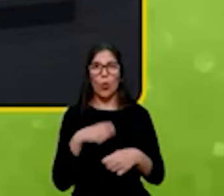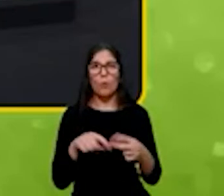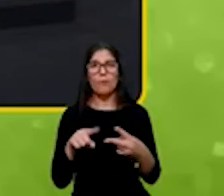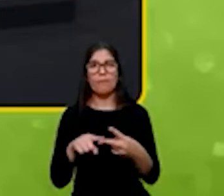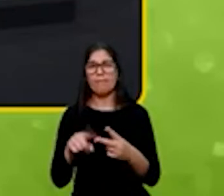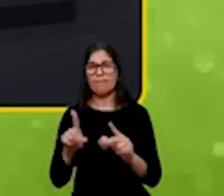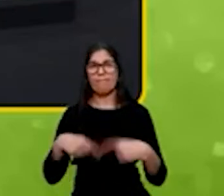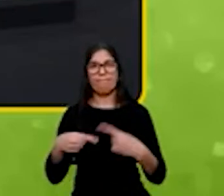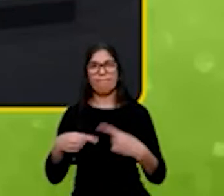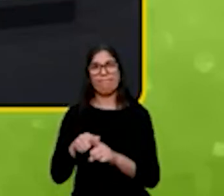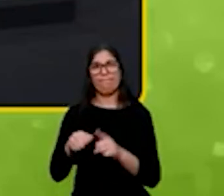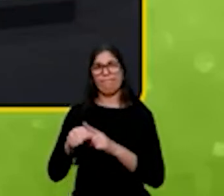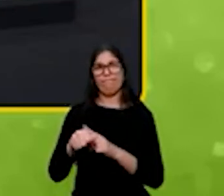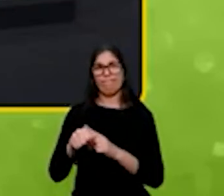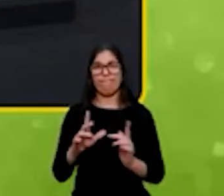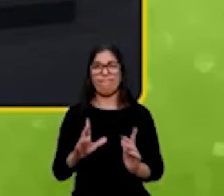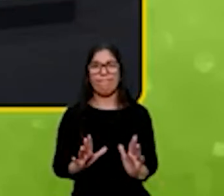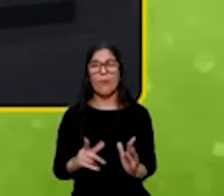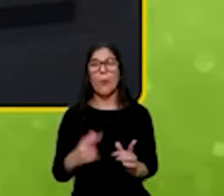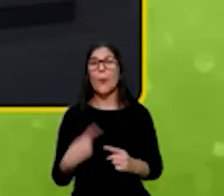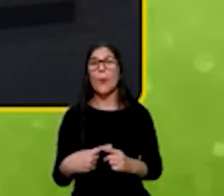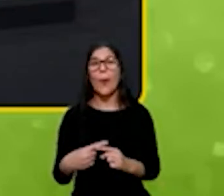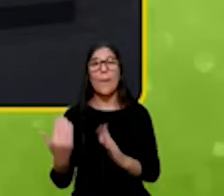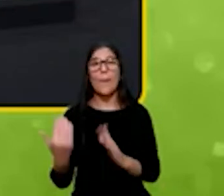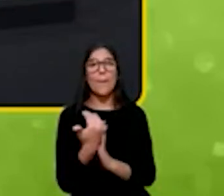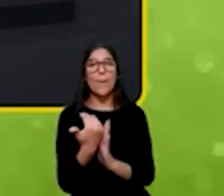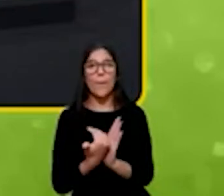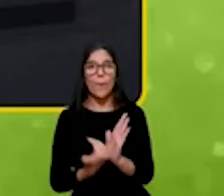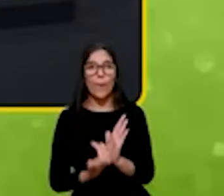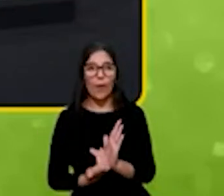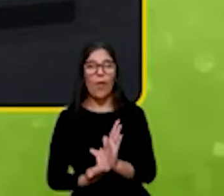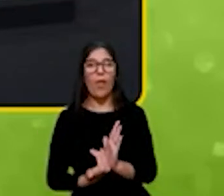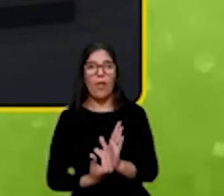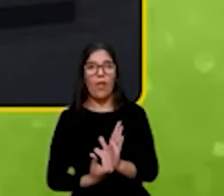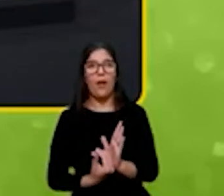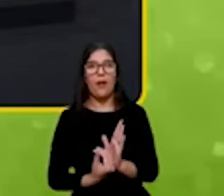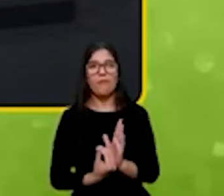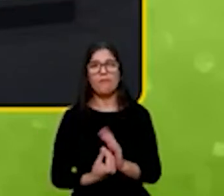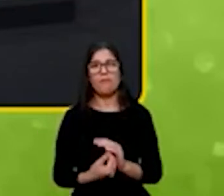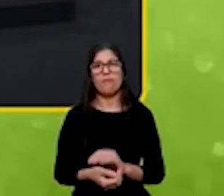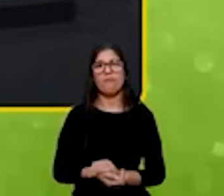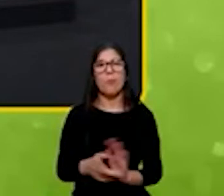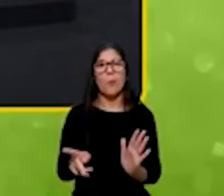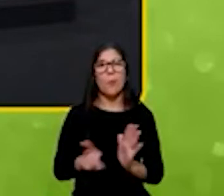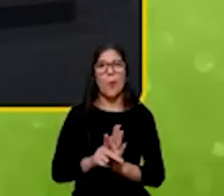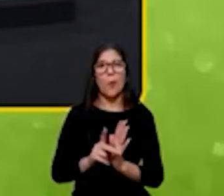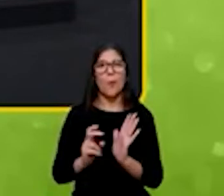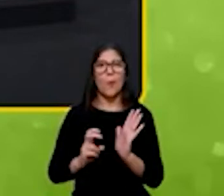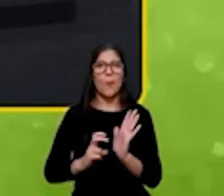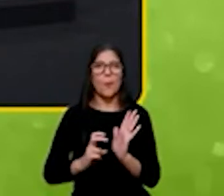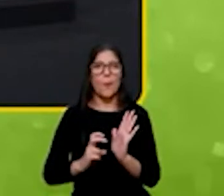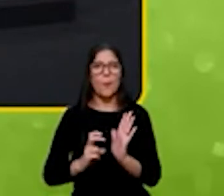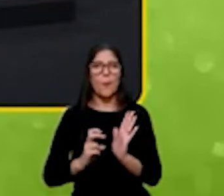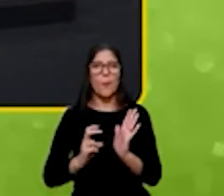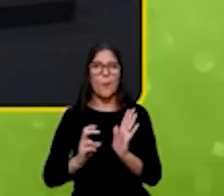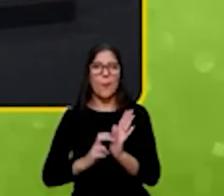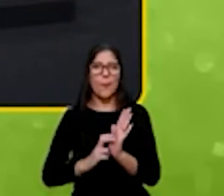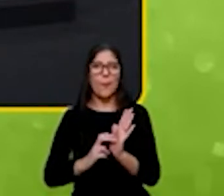os programas tal qual o BNDES Garagem ele talvez seja um